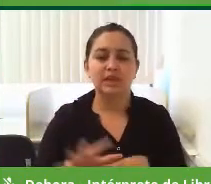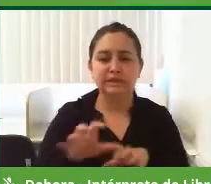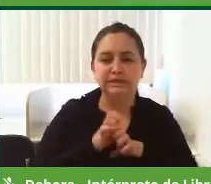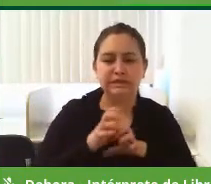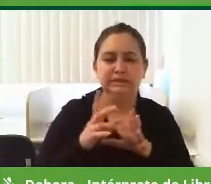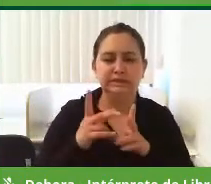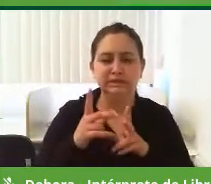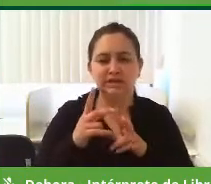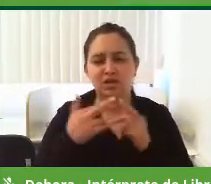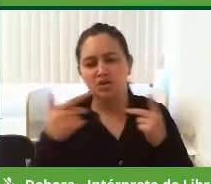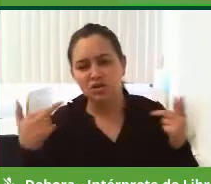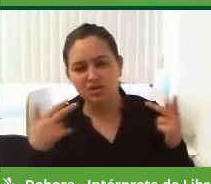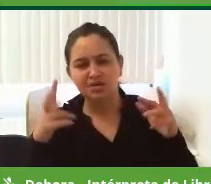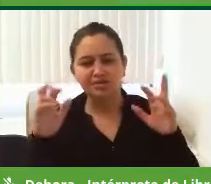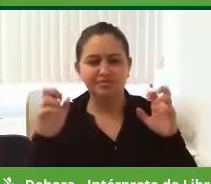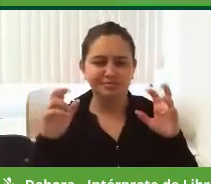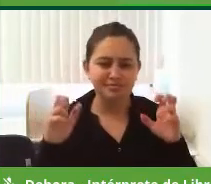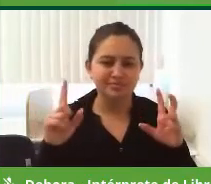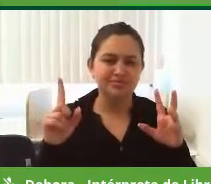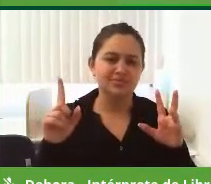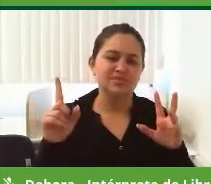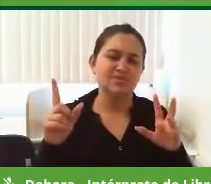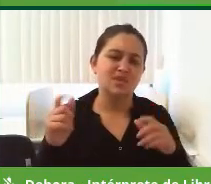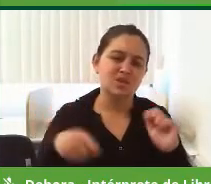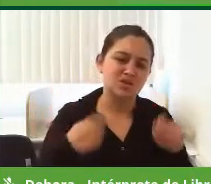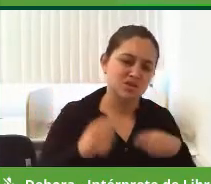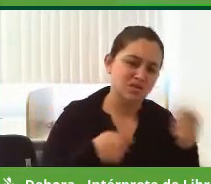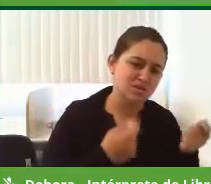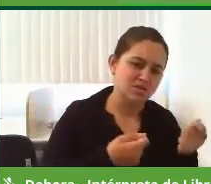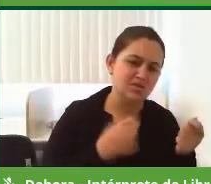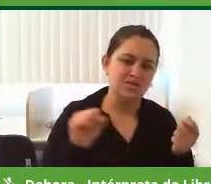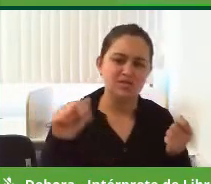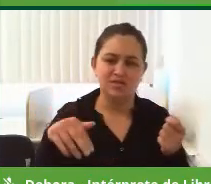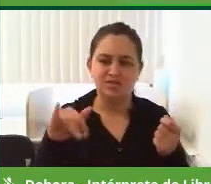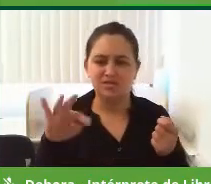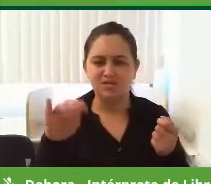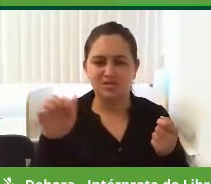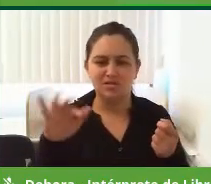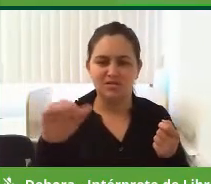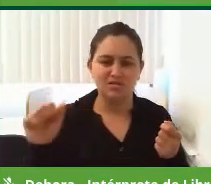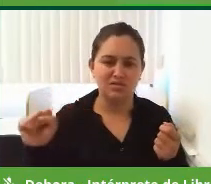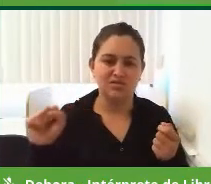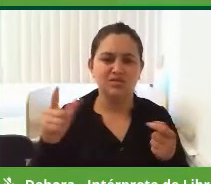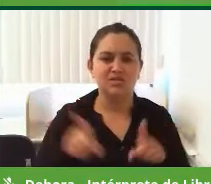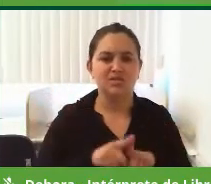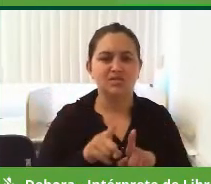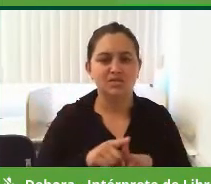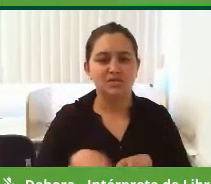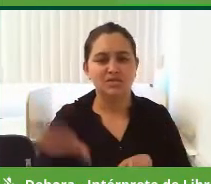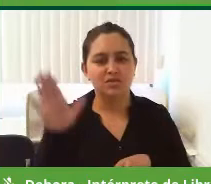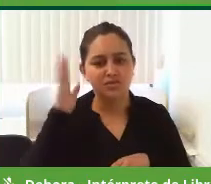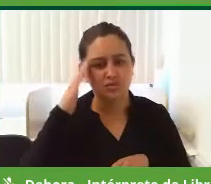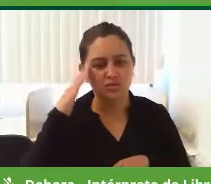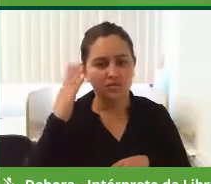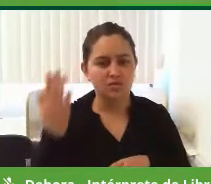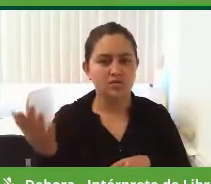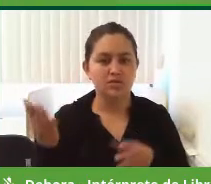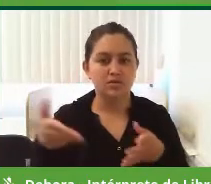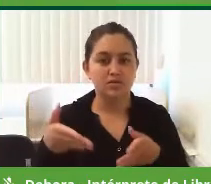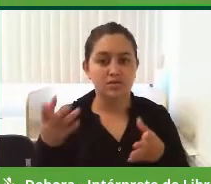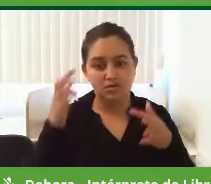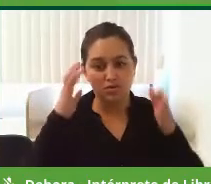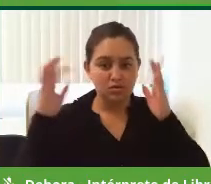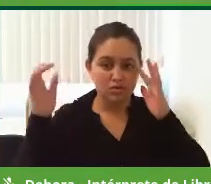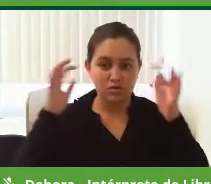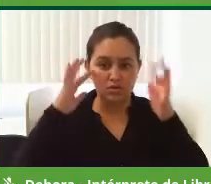várias situações, várias circunstâncias, questões econômicas, sanitárias e, principalmente, temos que agora pensar